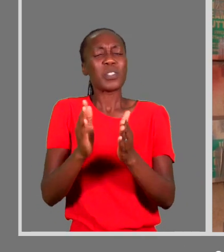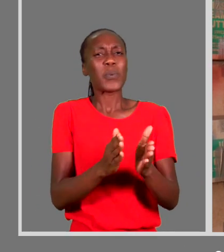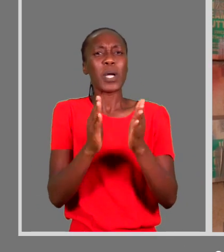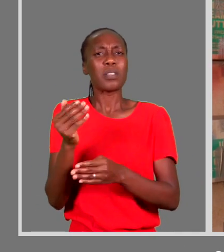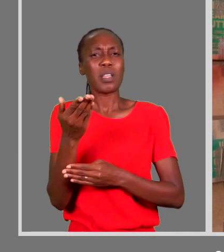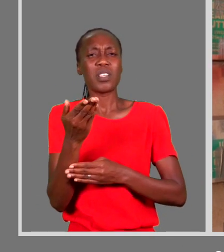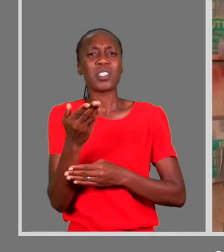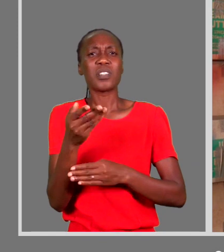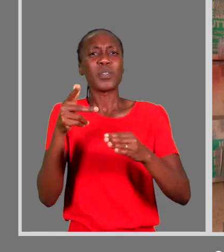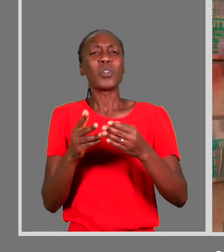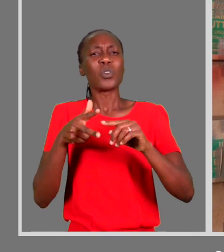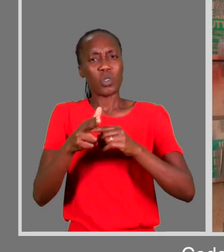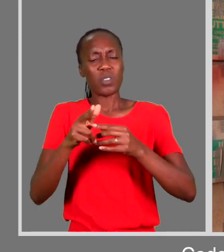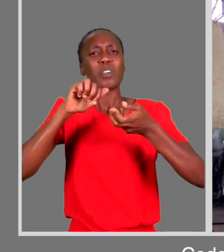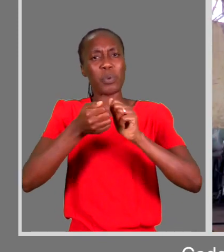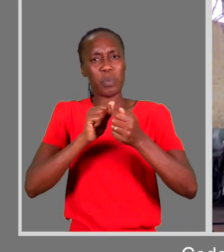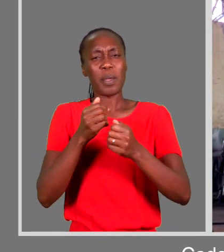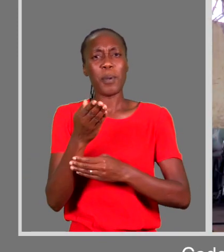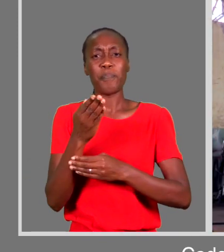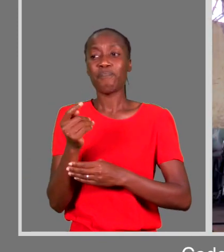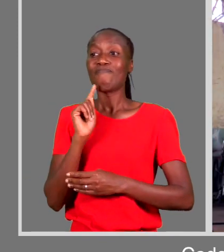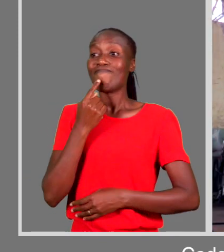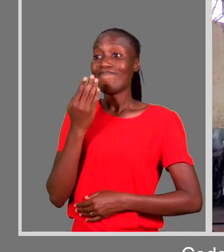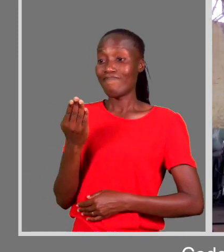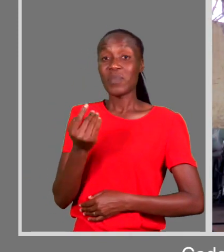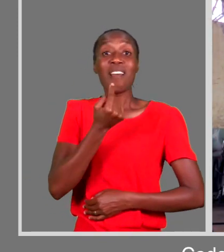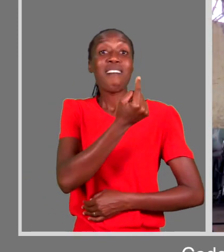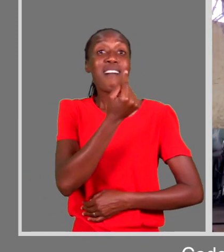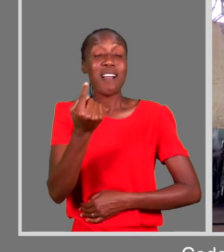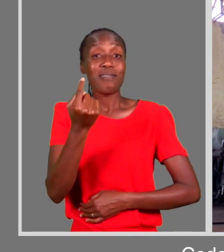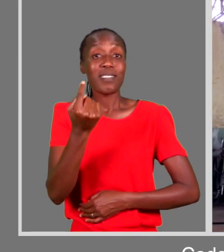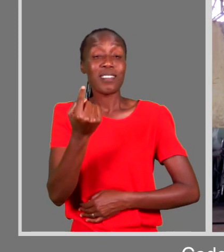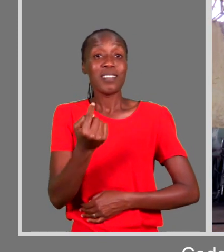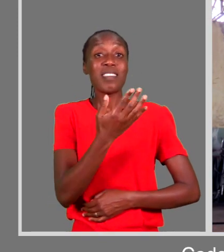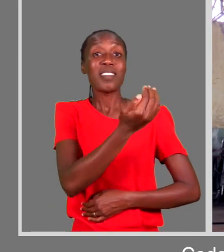têm solucionado este problema? Cada criança tem suas